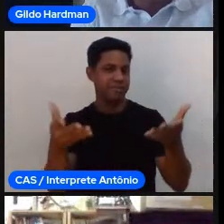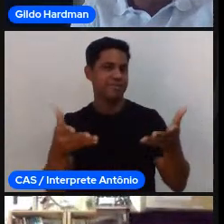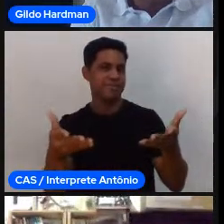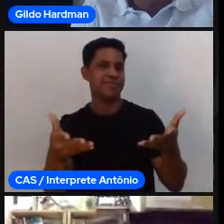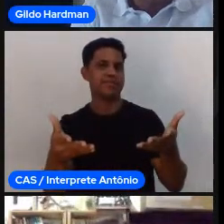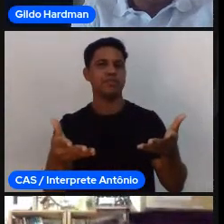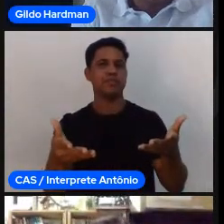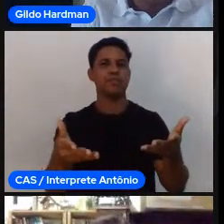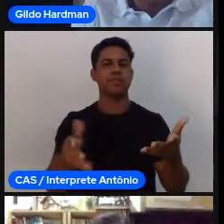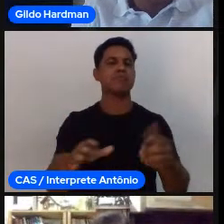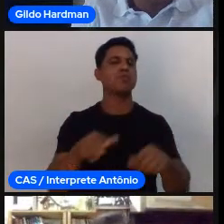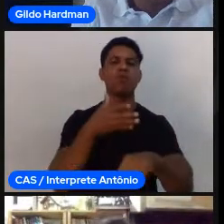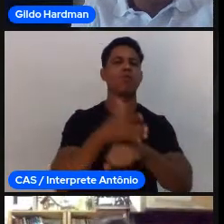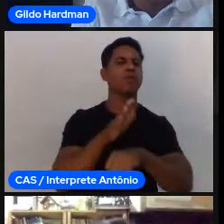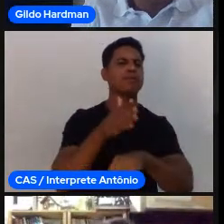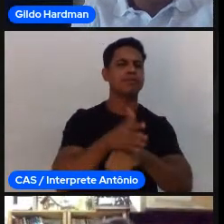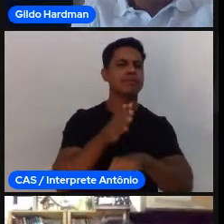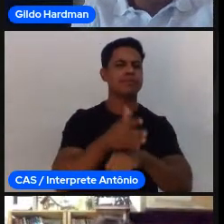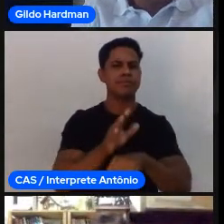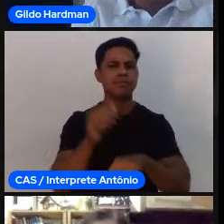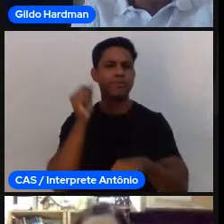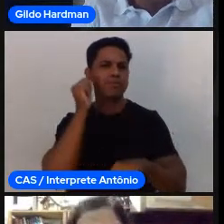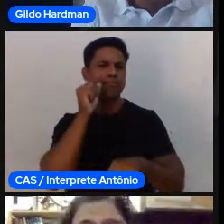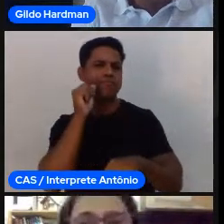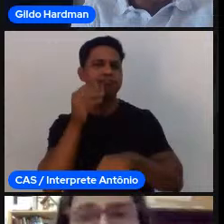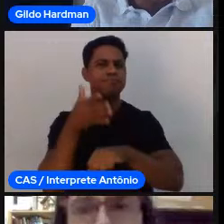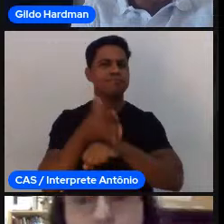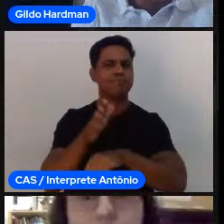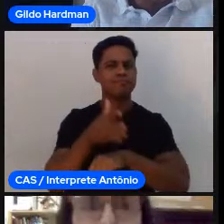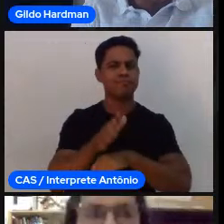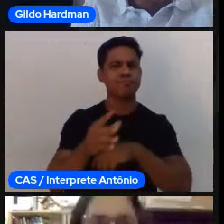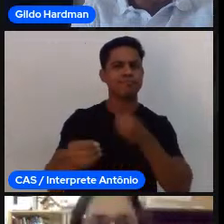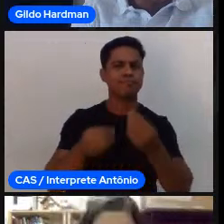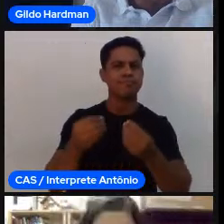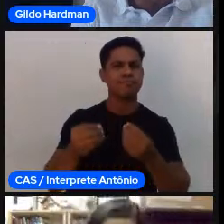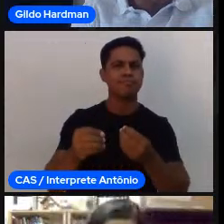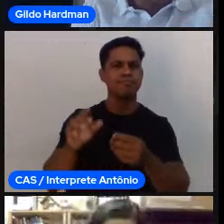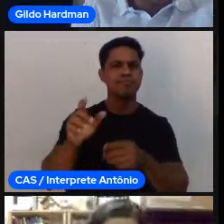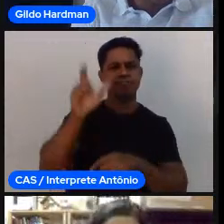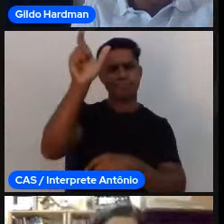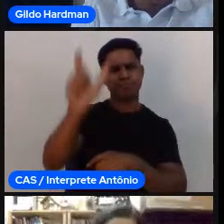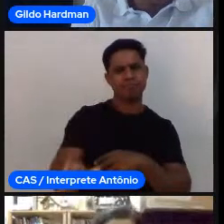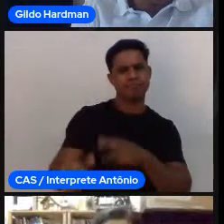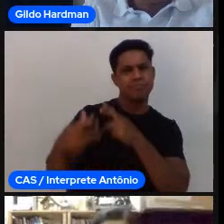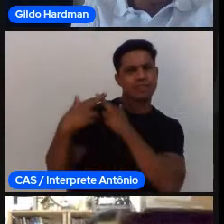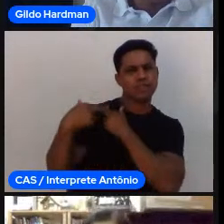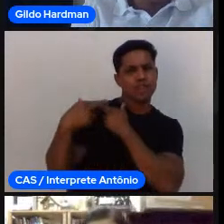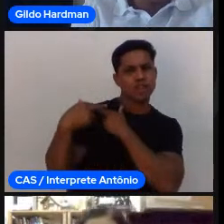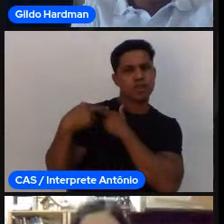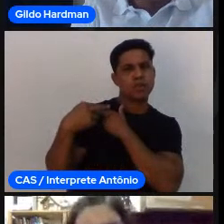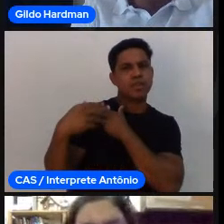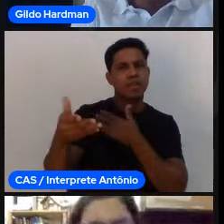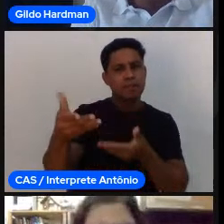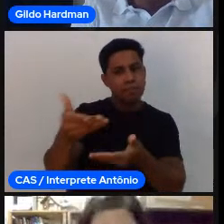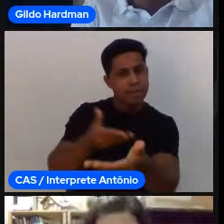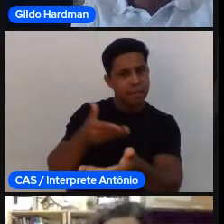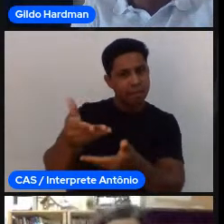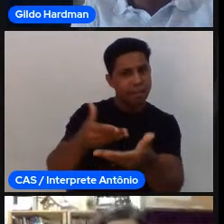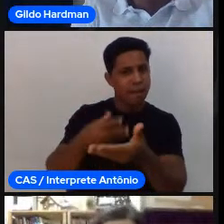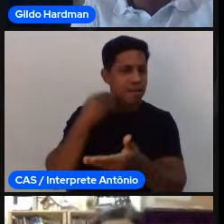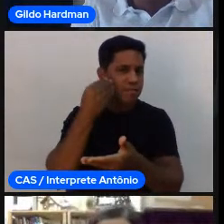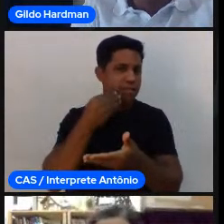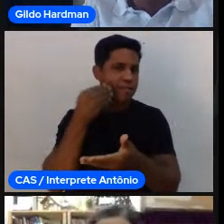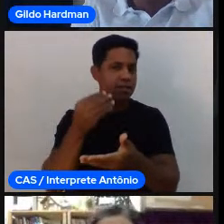professores falam. Para mim, são pessoas que são responsáveis por mediar a experiência esportiva. O esporte é um fenômeno